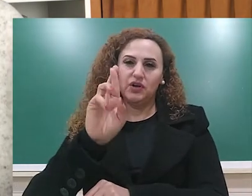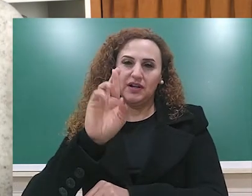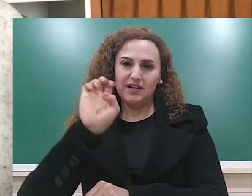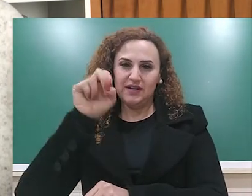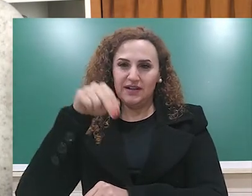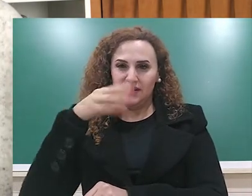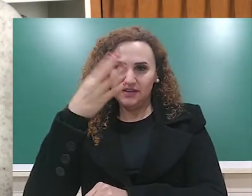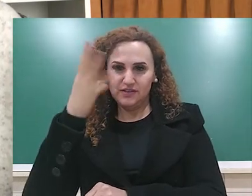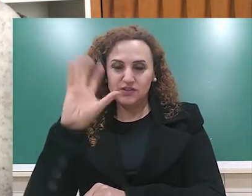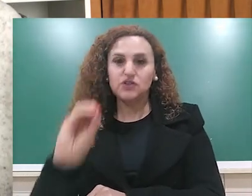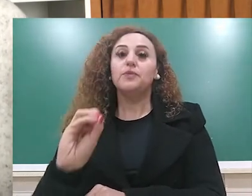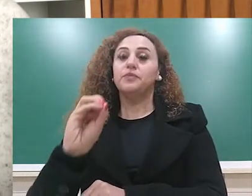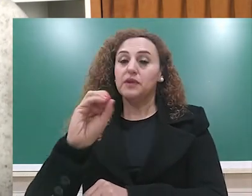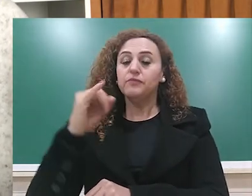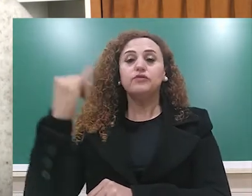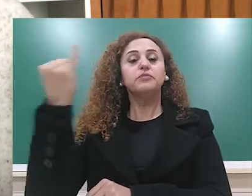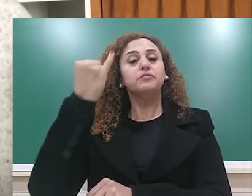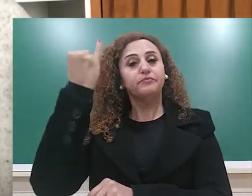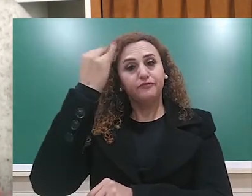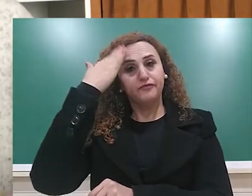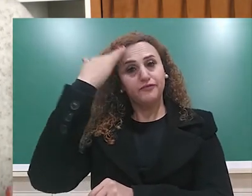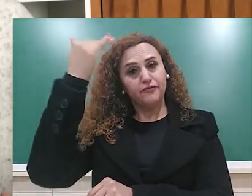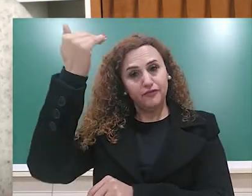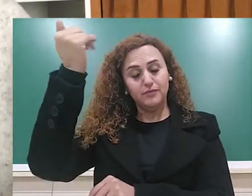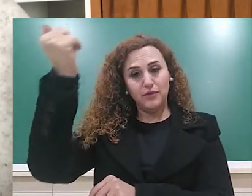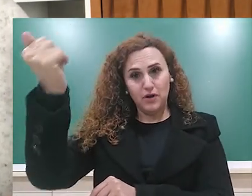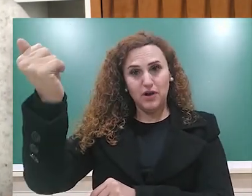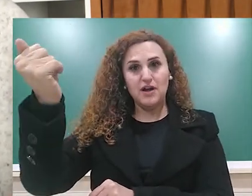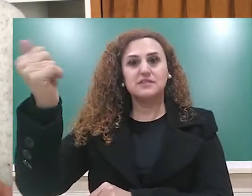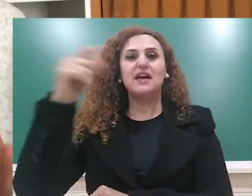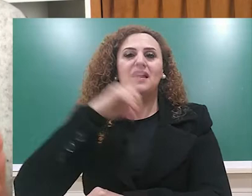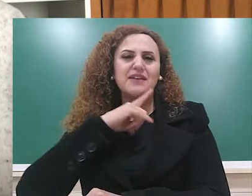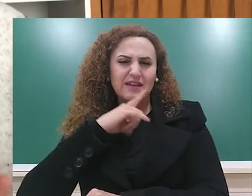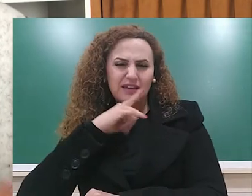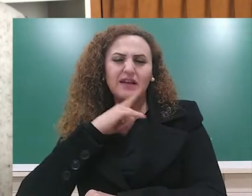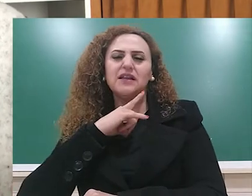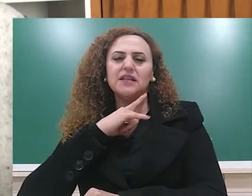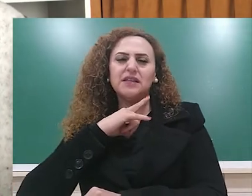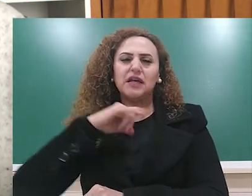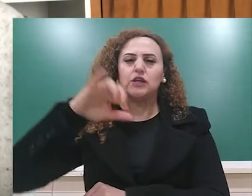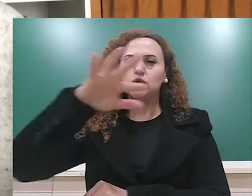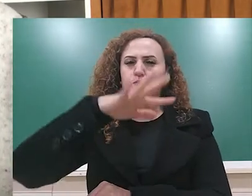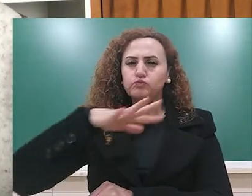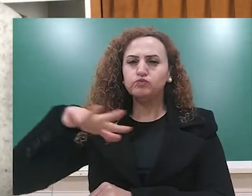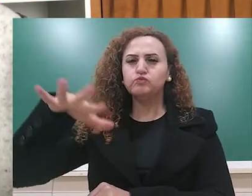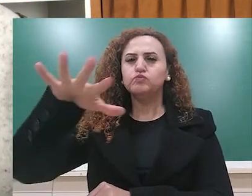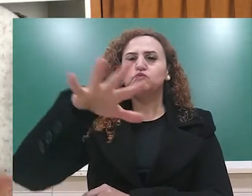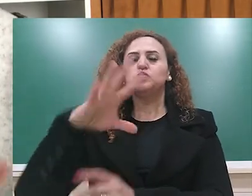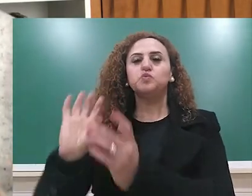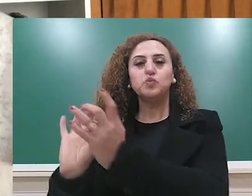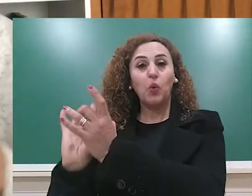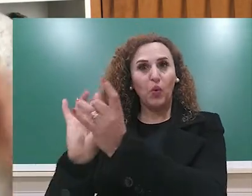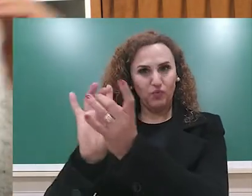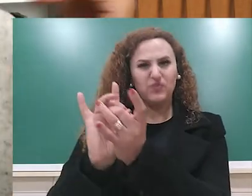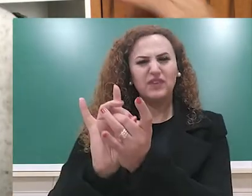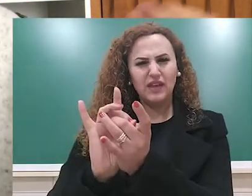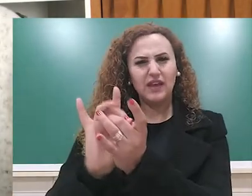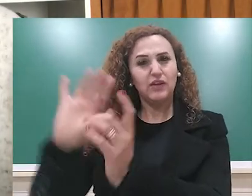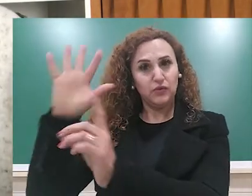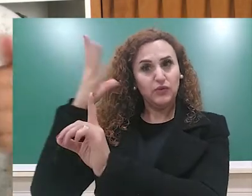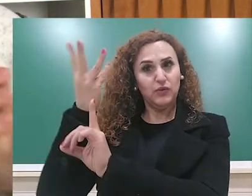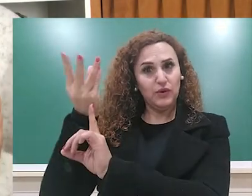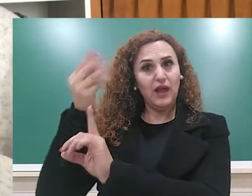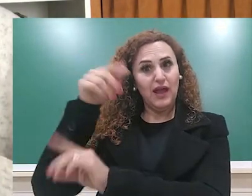de língua portuguesa escrita no Brasil. No Alto de São Lourenço, a gente tem um enredo que vai trazer toda uma